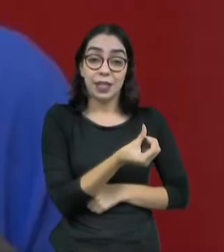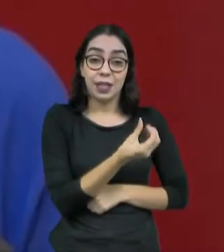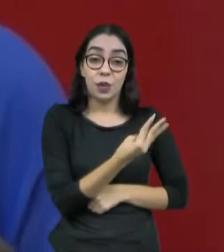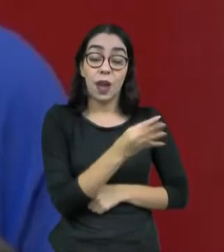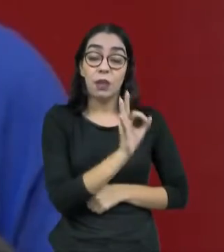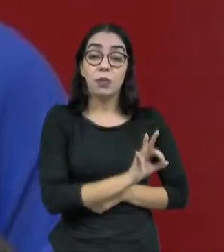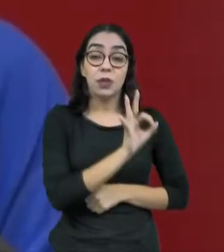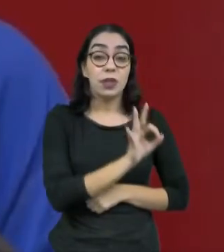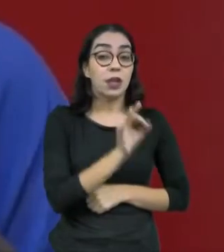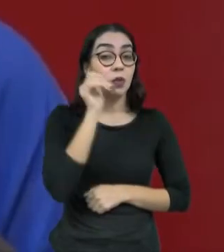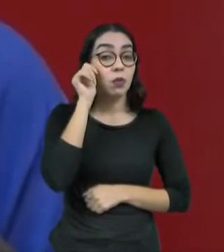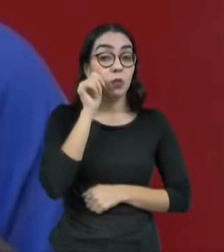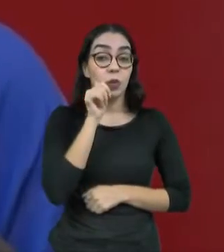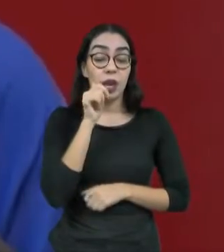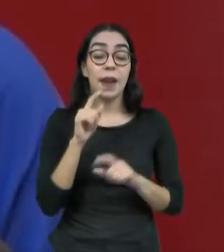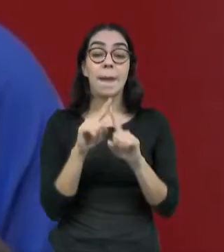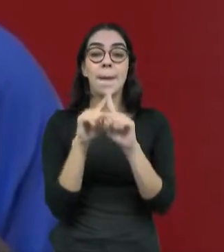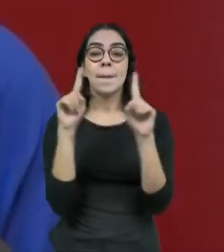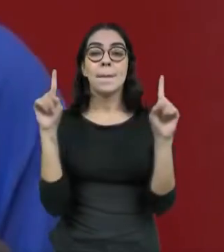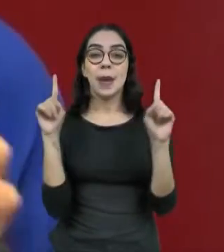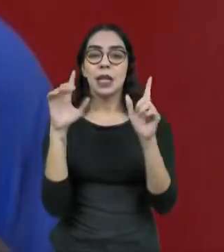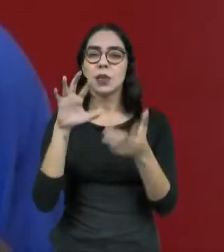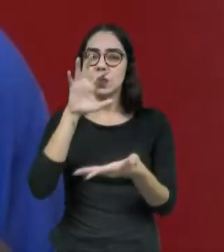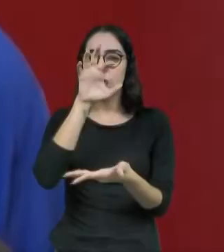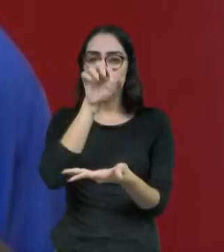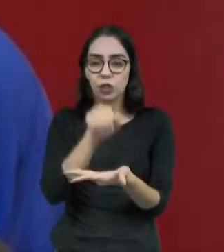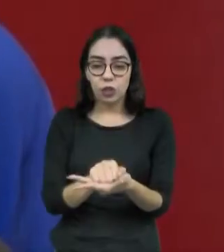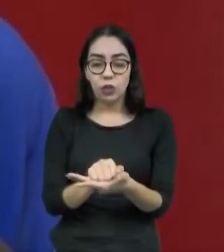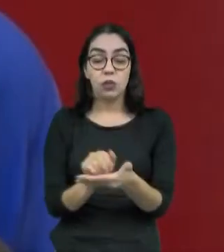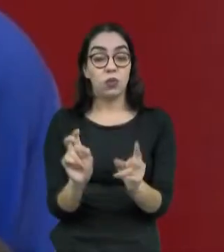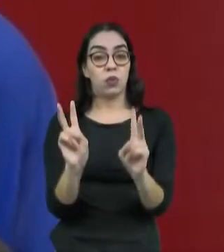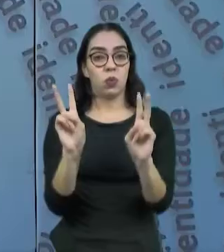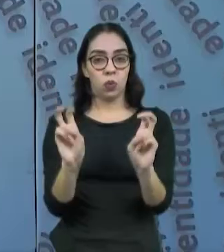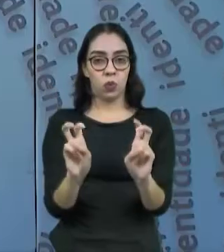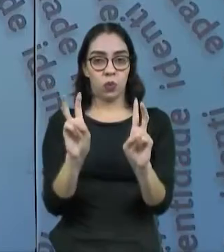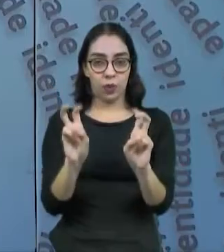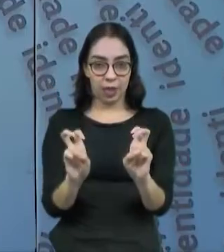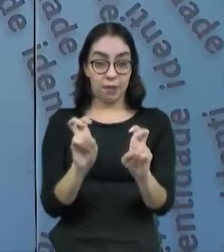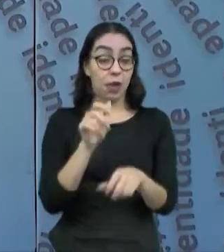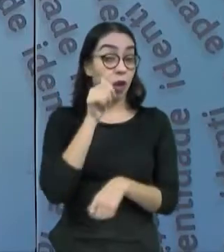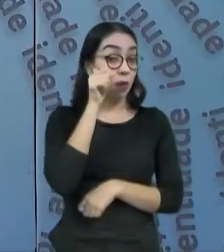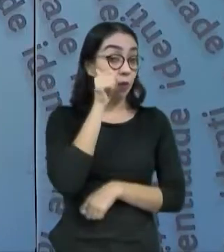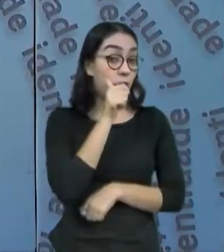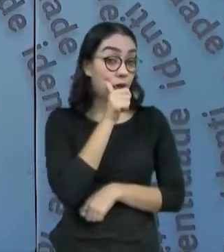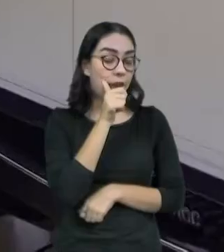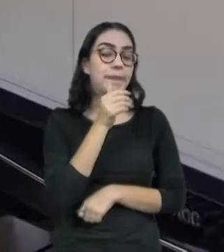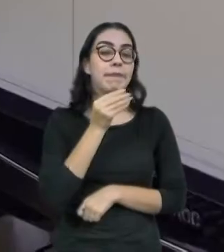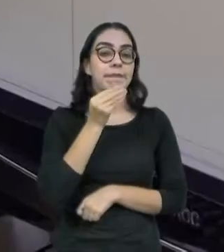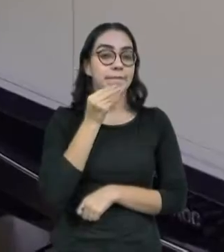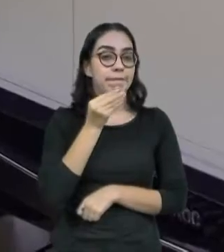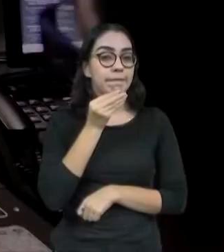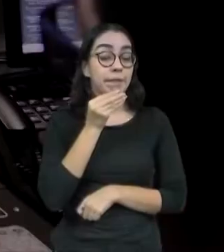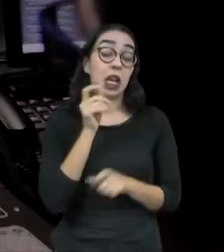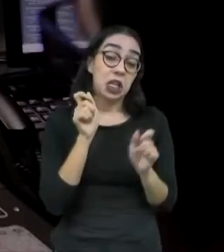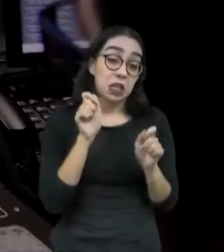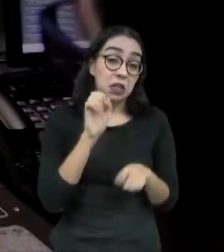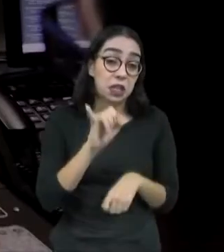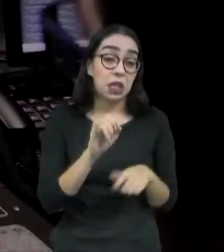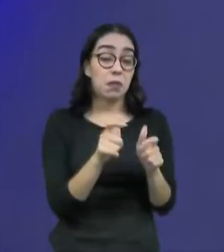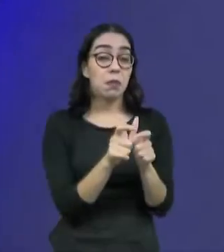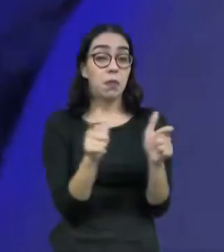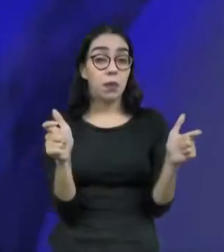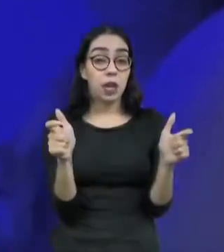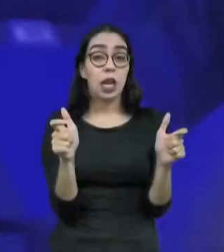mulheres. Mas esse número de registros relacionados às mulheres poderia ser maior, caso todas as